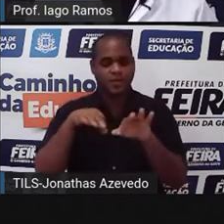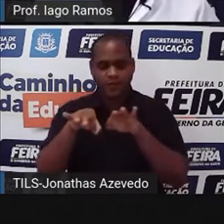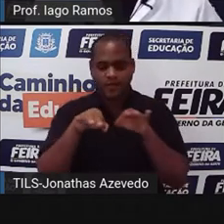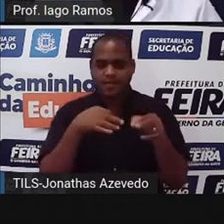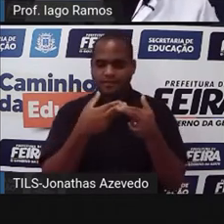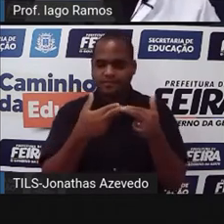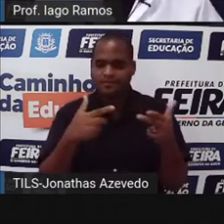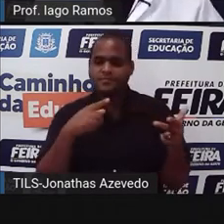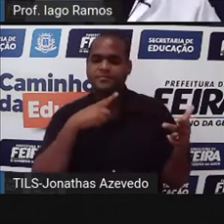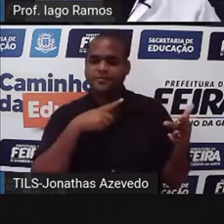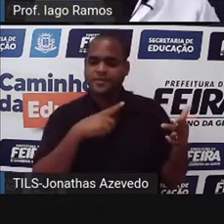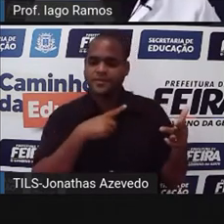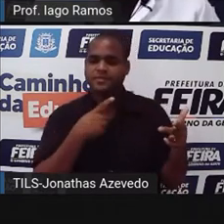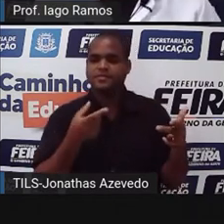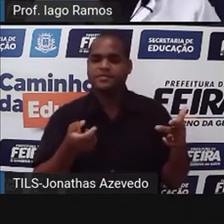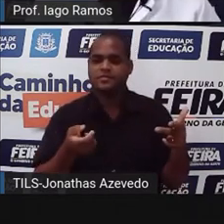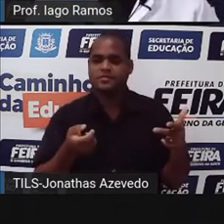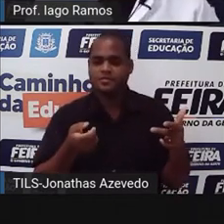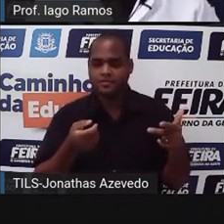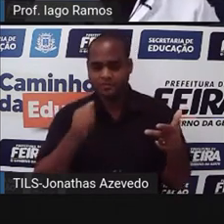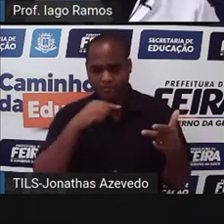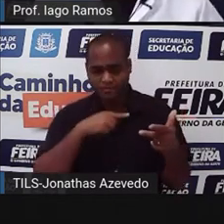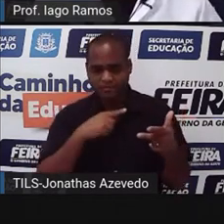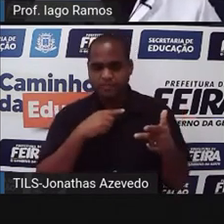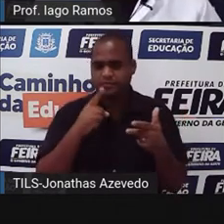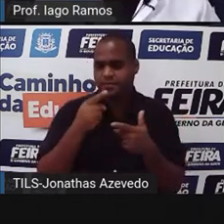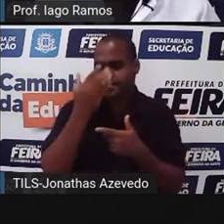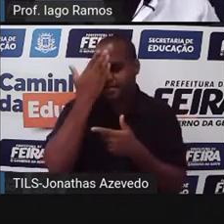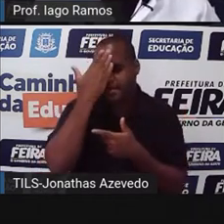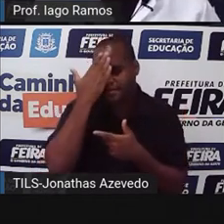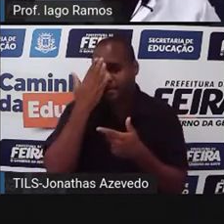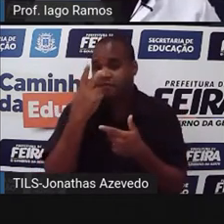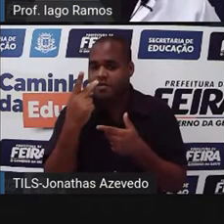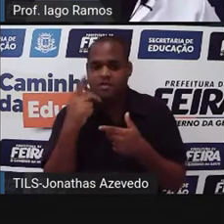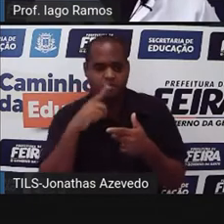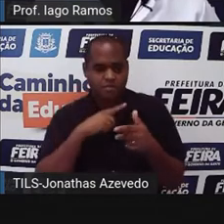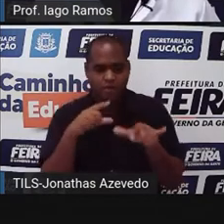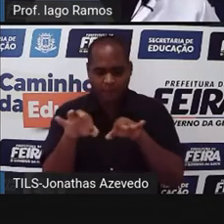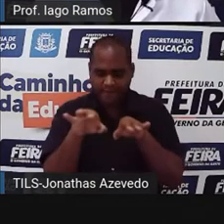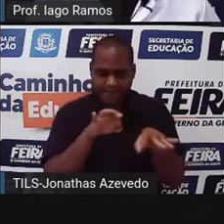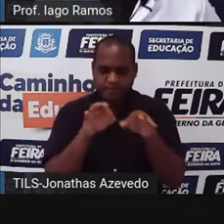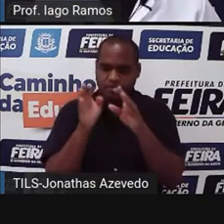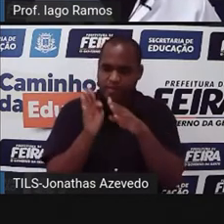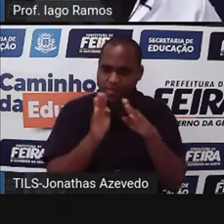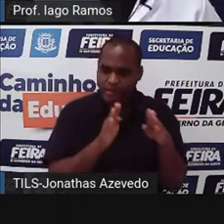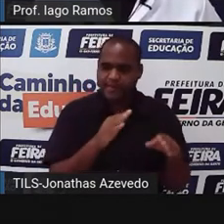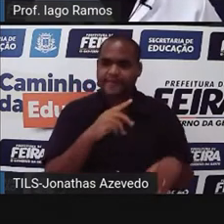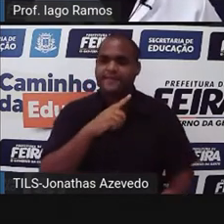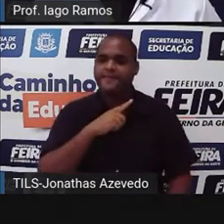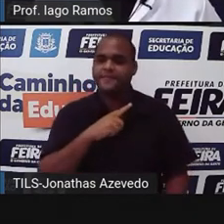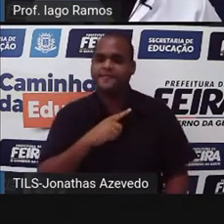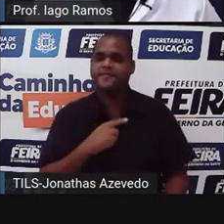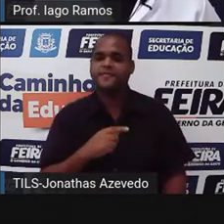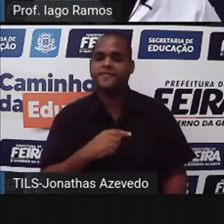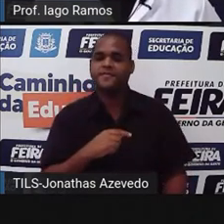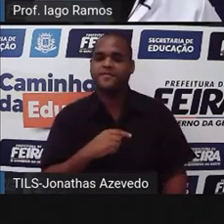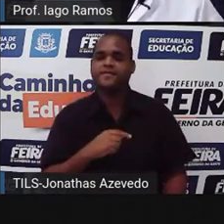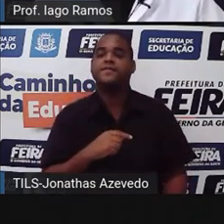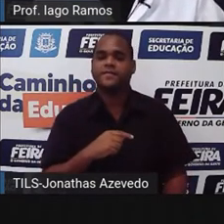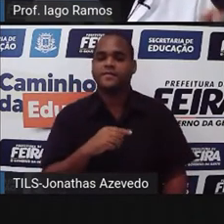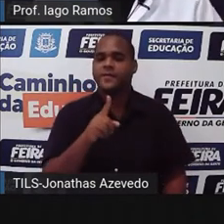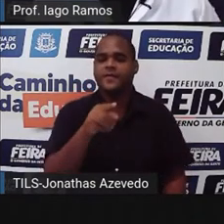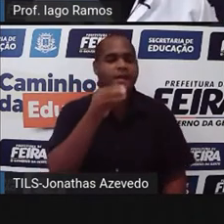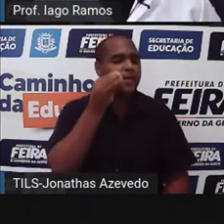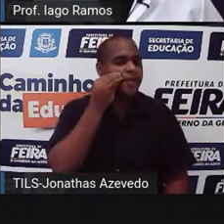não. Muito embora você já saiba, né? Talvez se é ou não é, tá? Então, primeiro testezinho é o